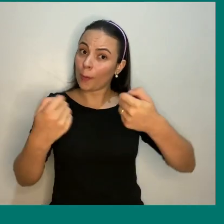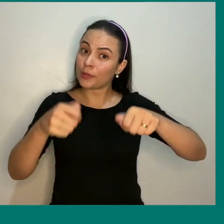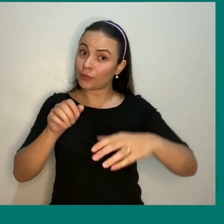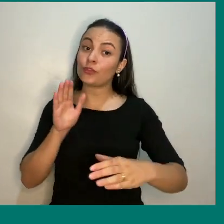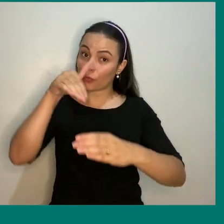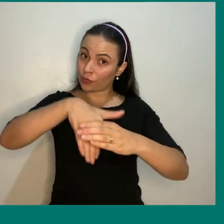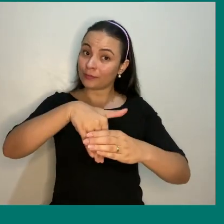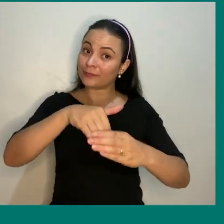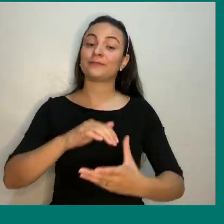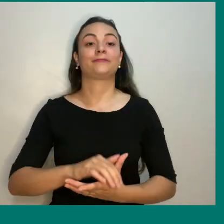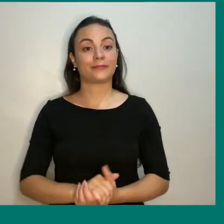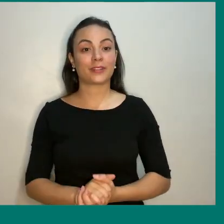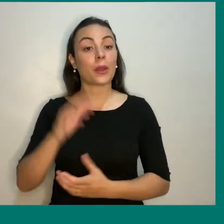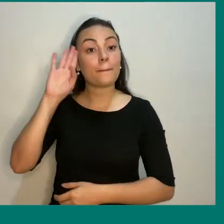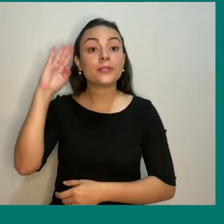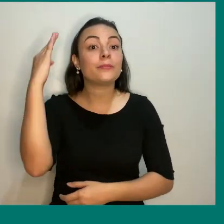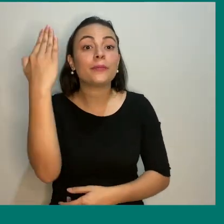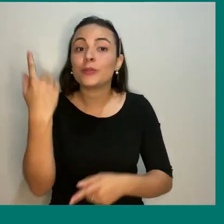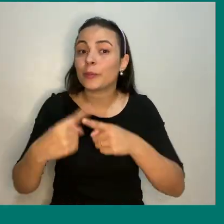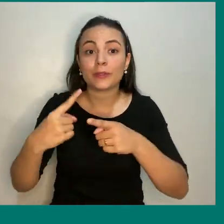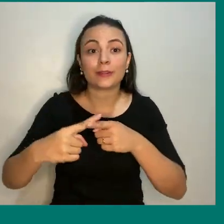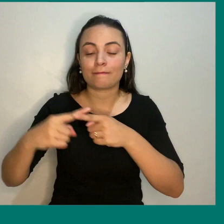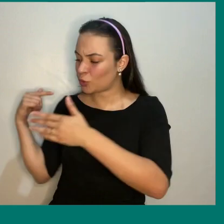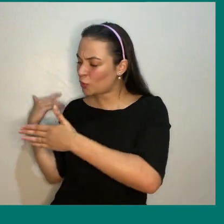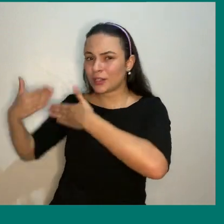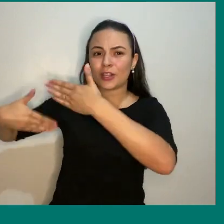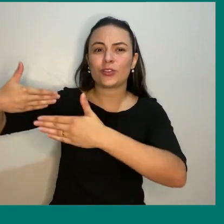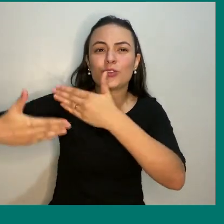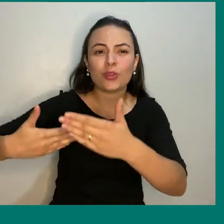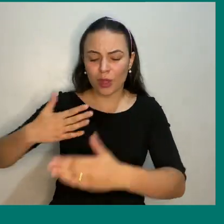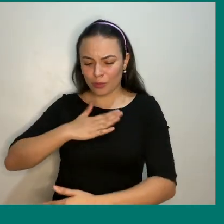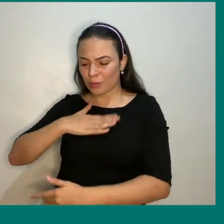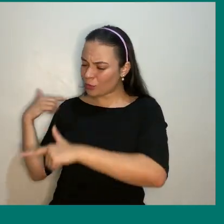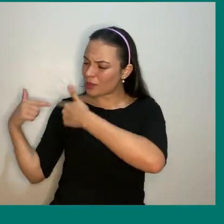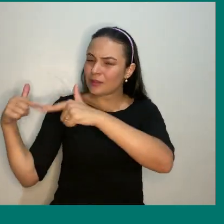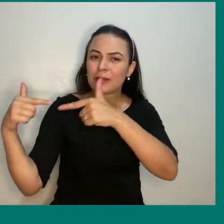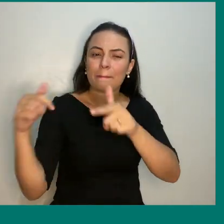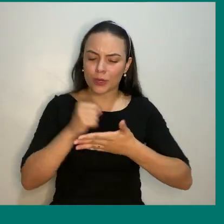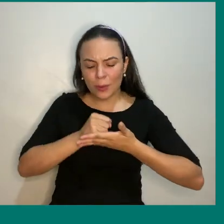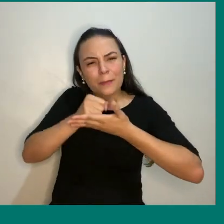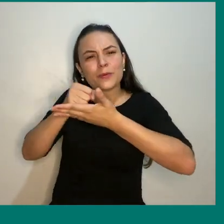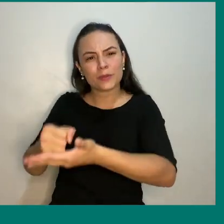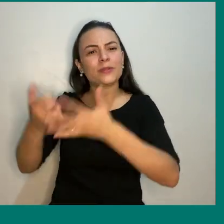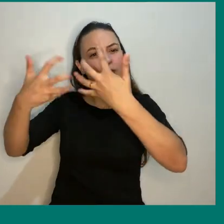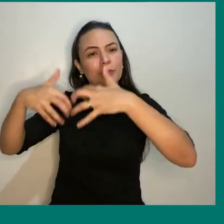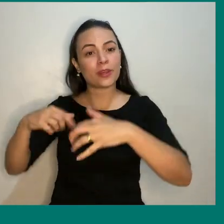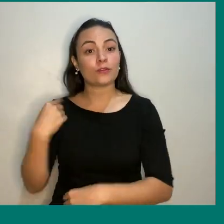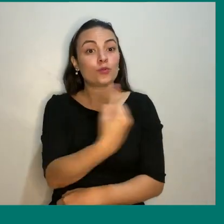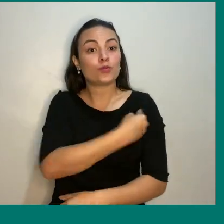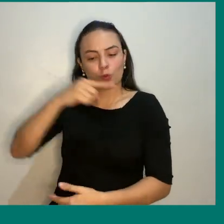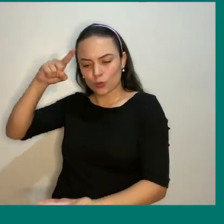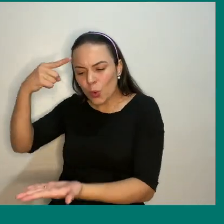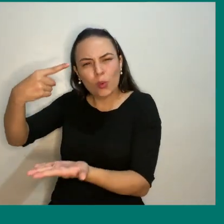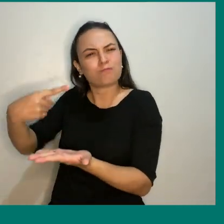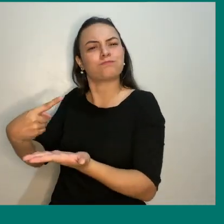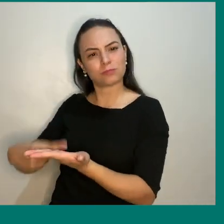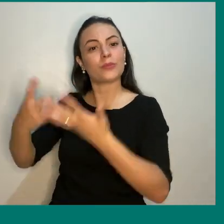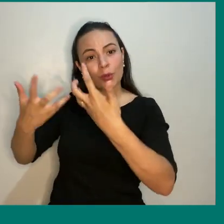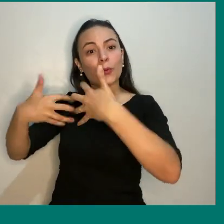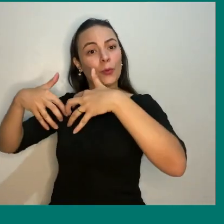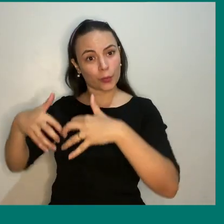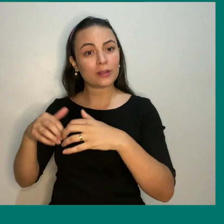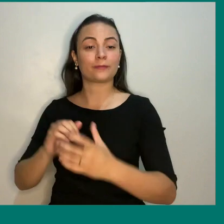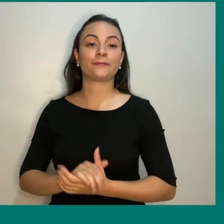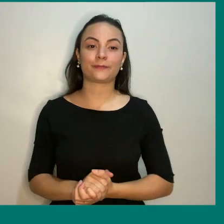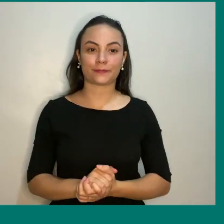Por que eu mereço o seu voto? Principalmente pela nossa trajetória junto a essa instituição. Porque o nosso compromisso é com o